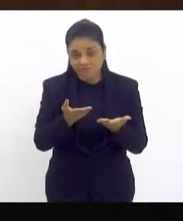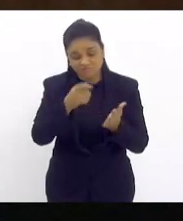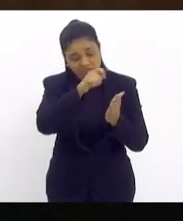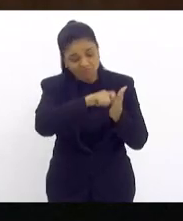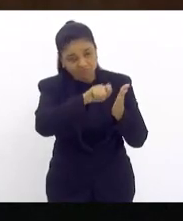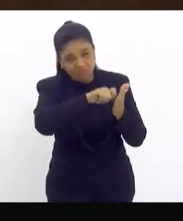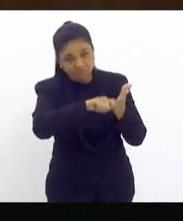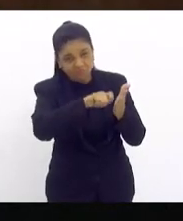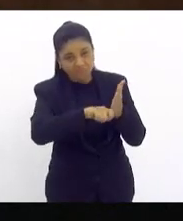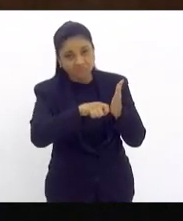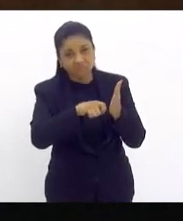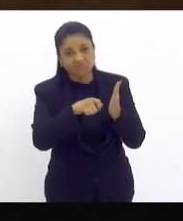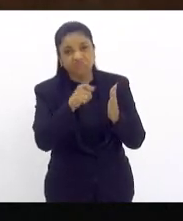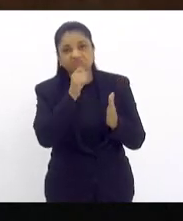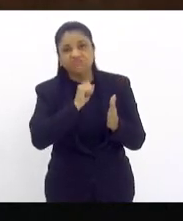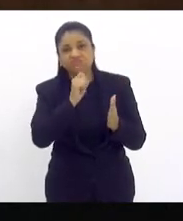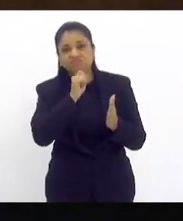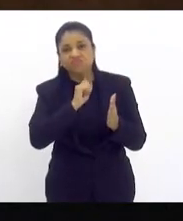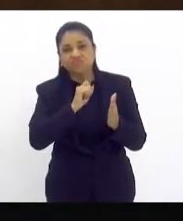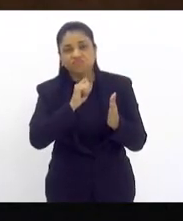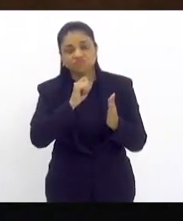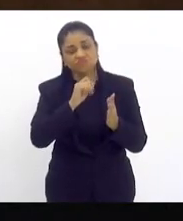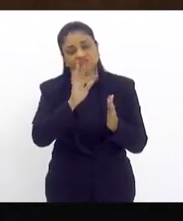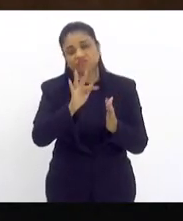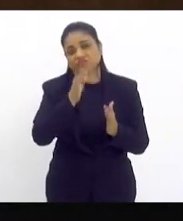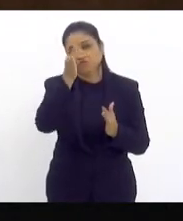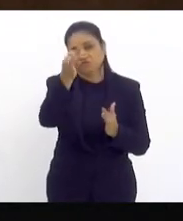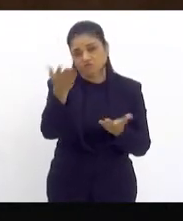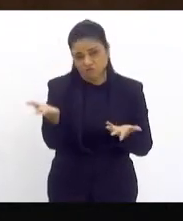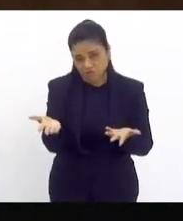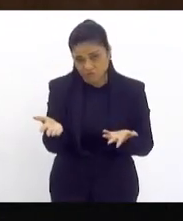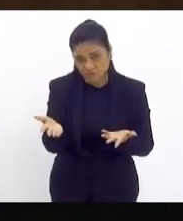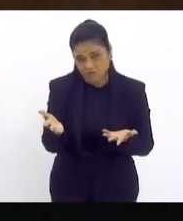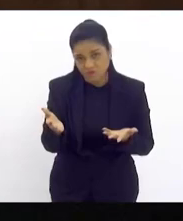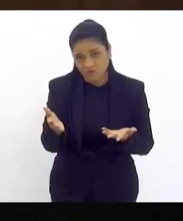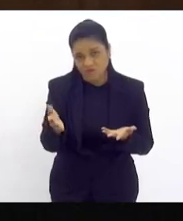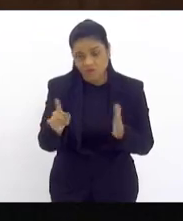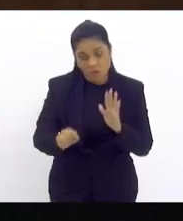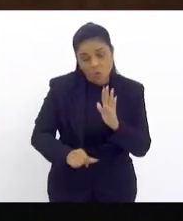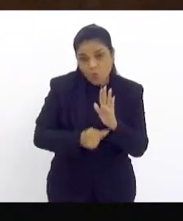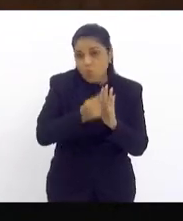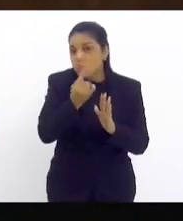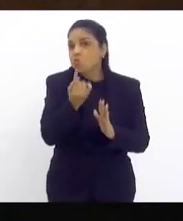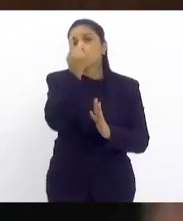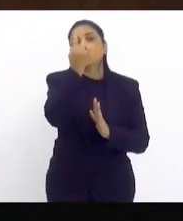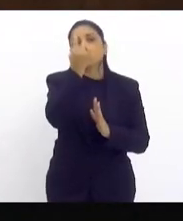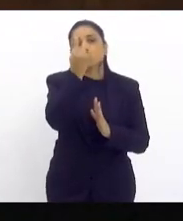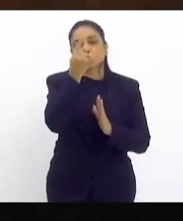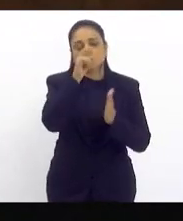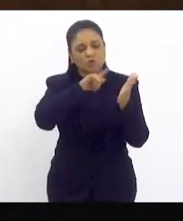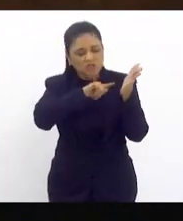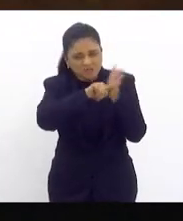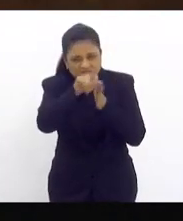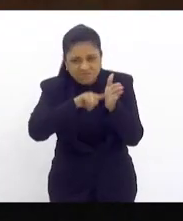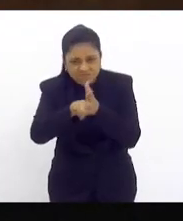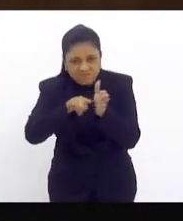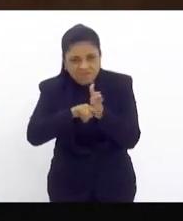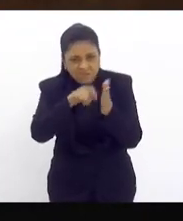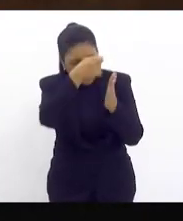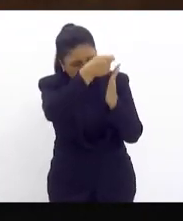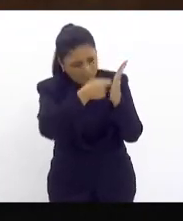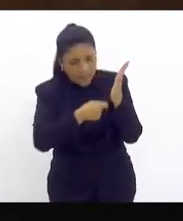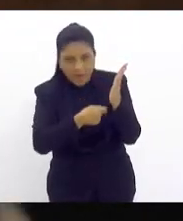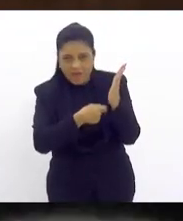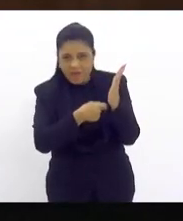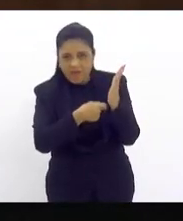estar ultrapassado amanhã. E por que esse é o único questionário possível? Porque nesse